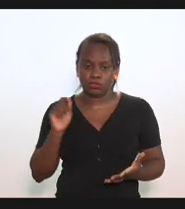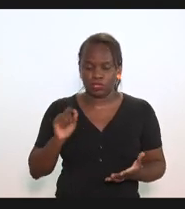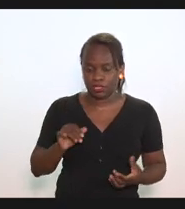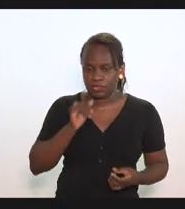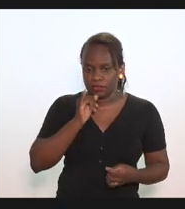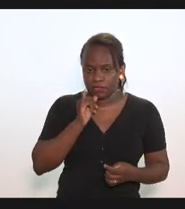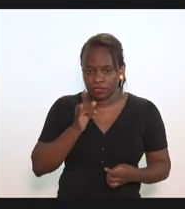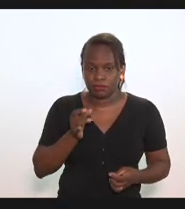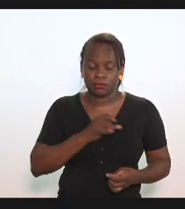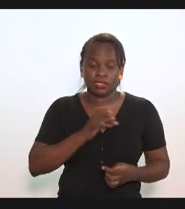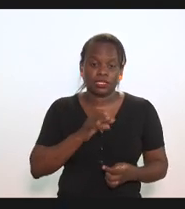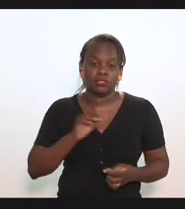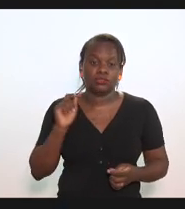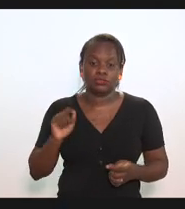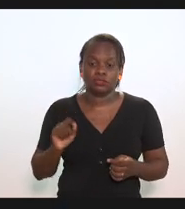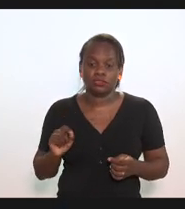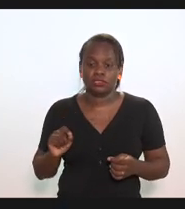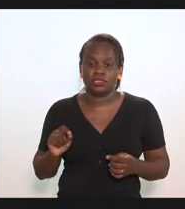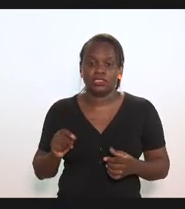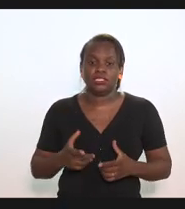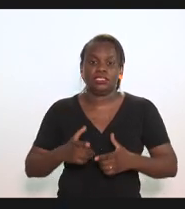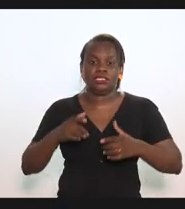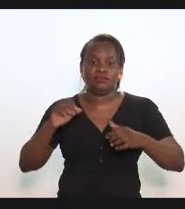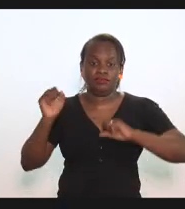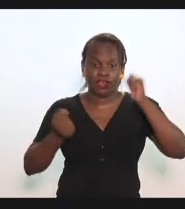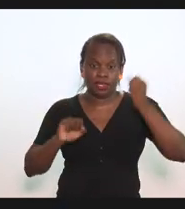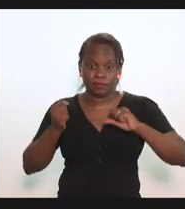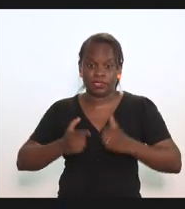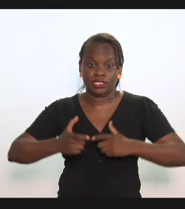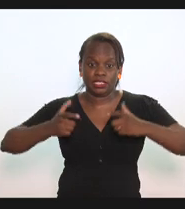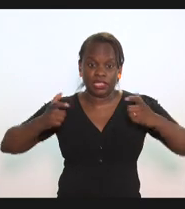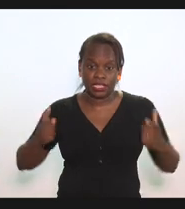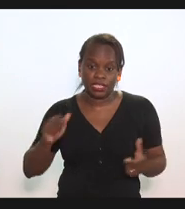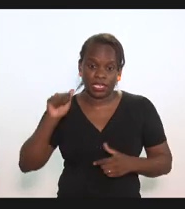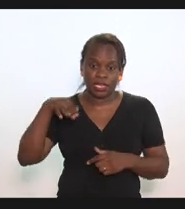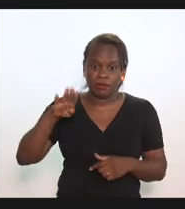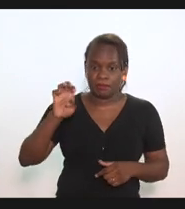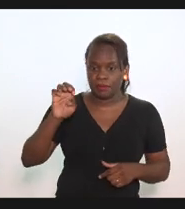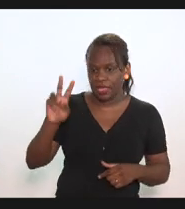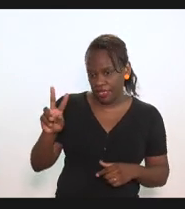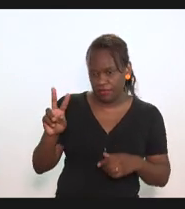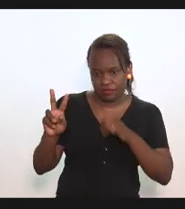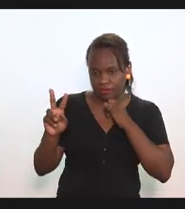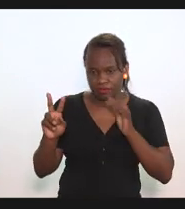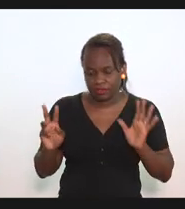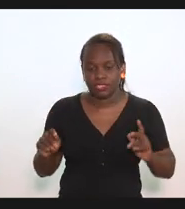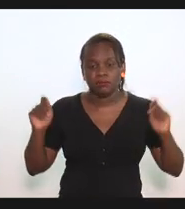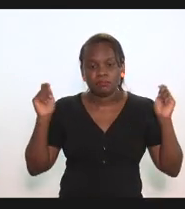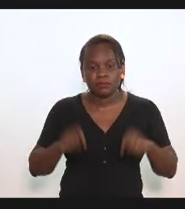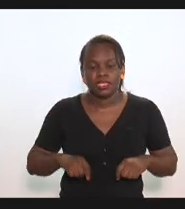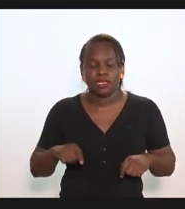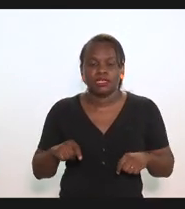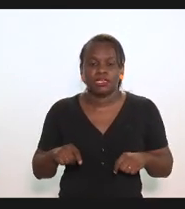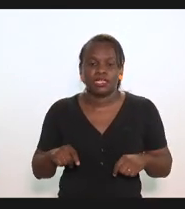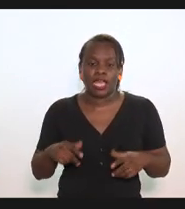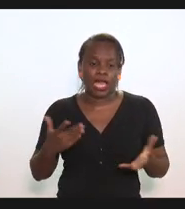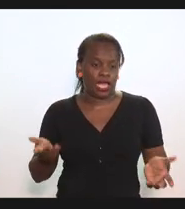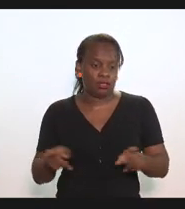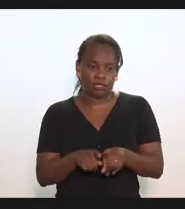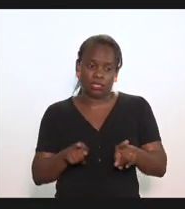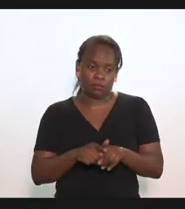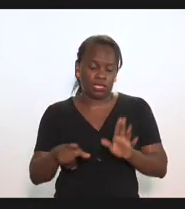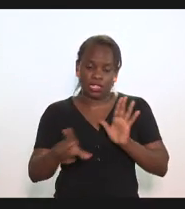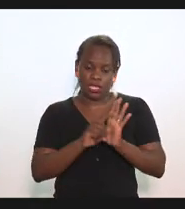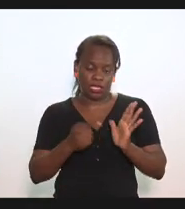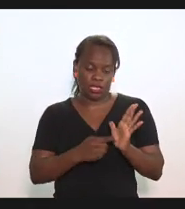o temor de que as grandes produtoras a Ambev por exemplo pudesse se valer dessa